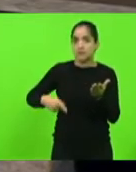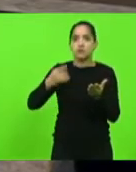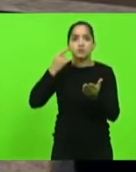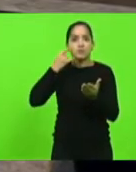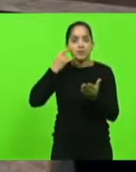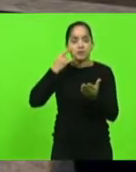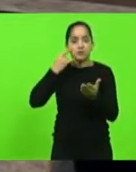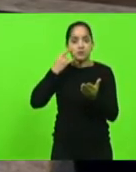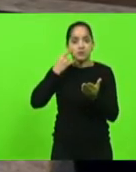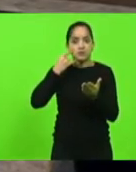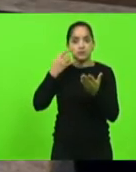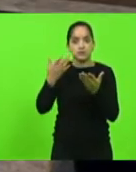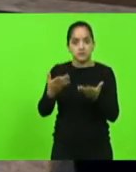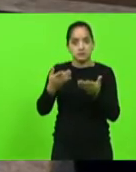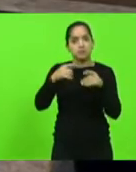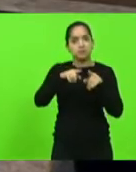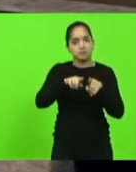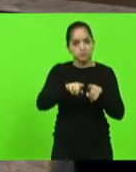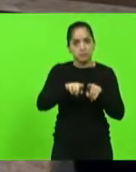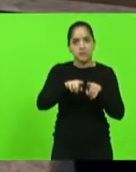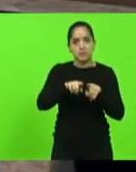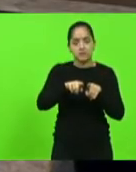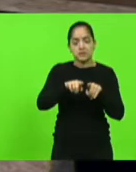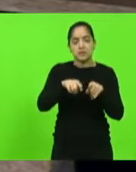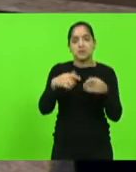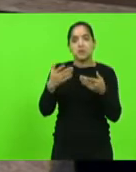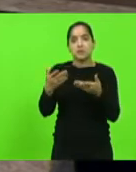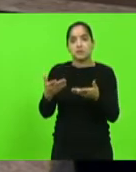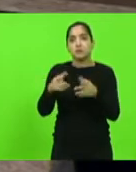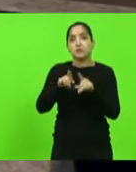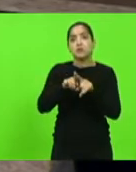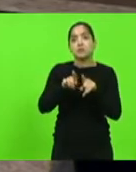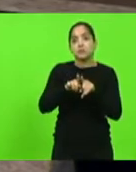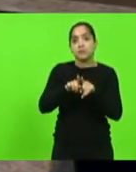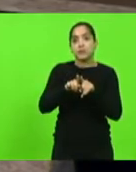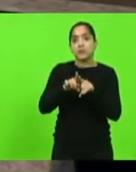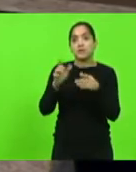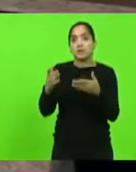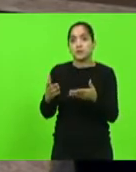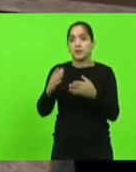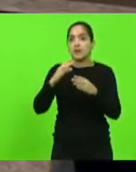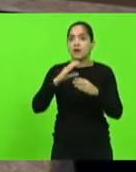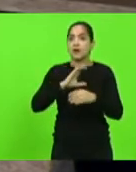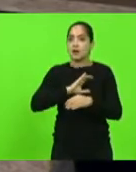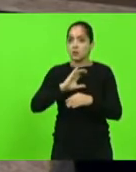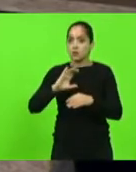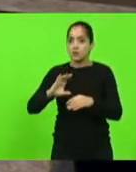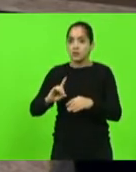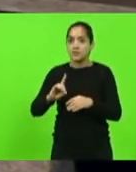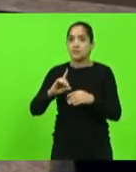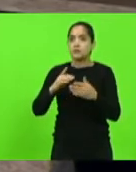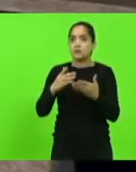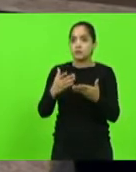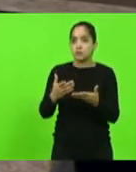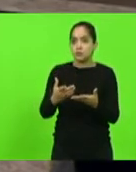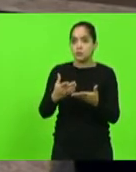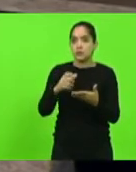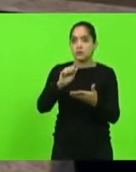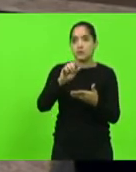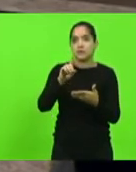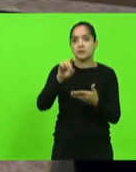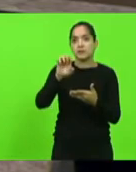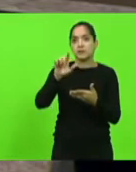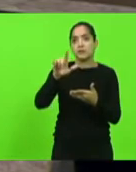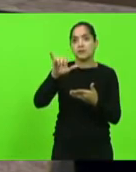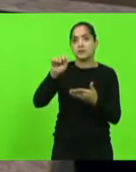que está sendo muito parceiro nas câmaras de vereadores, também a nossa coordenadora da Escola do Legislativo, a Adeliana Dalponte,